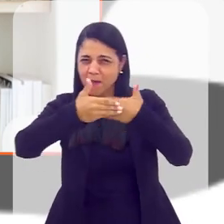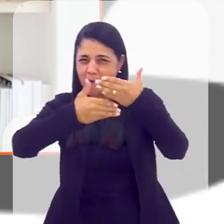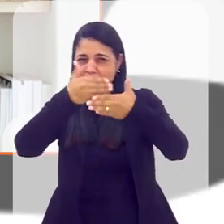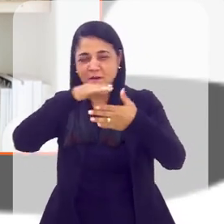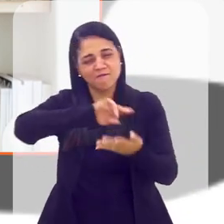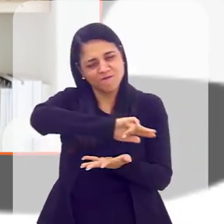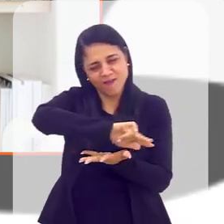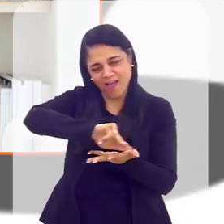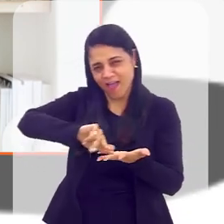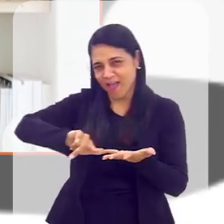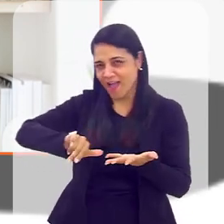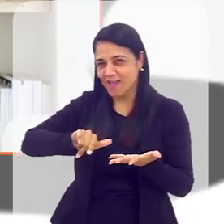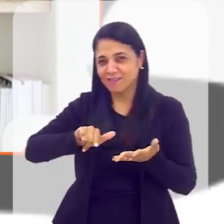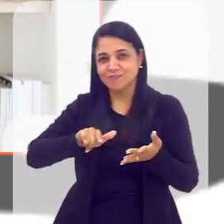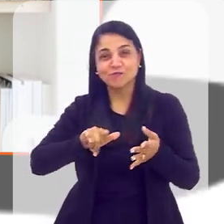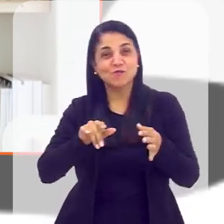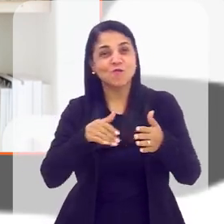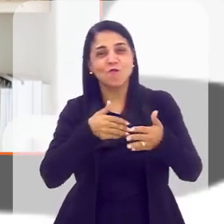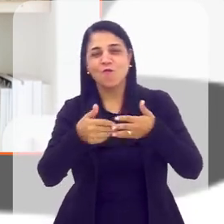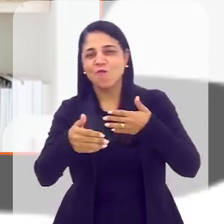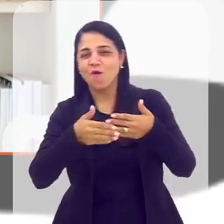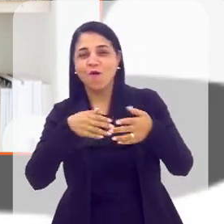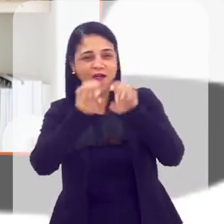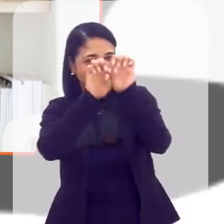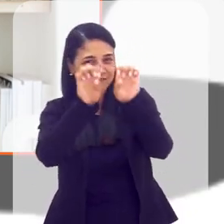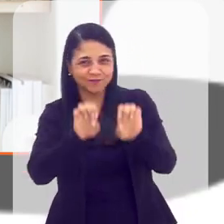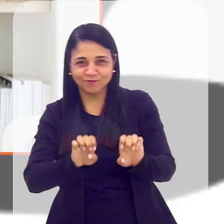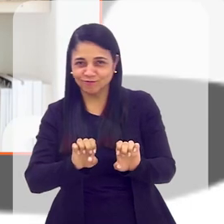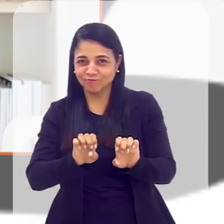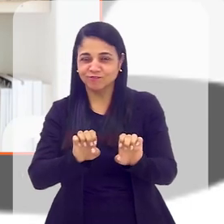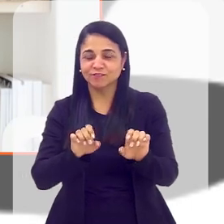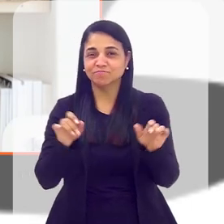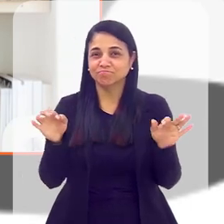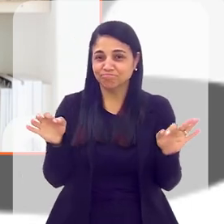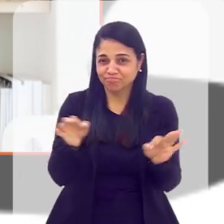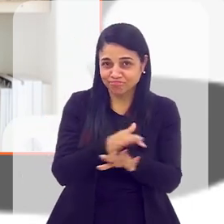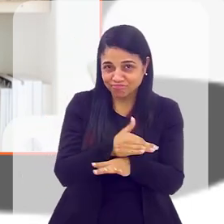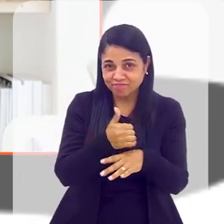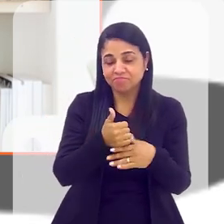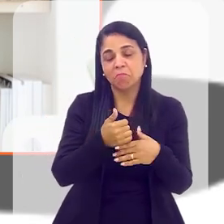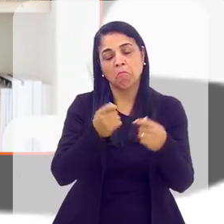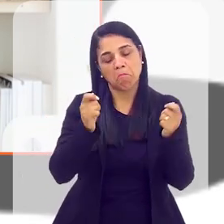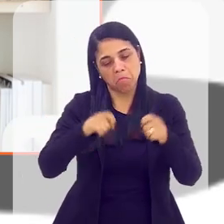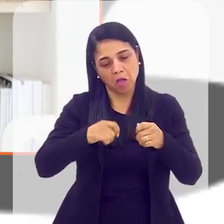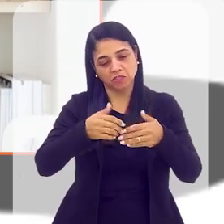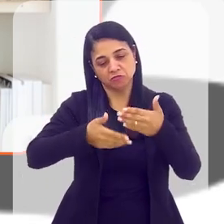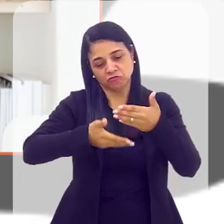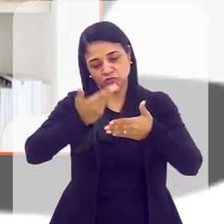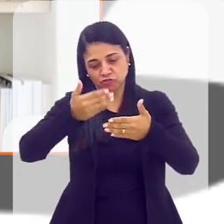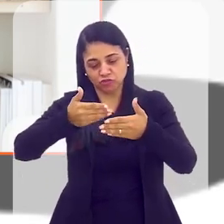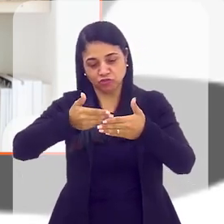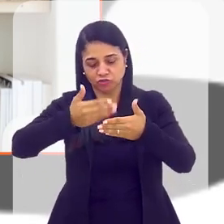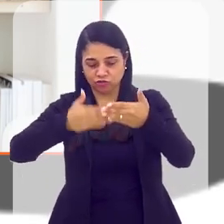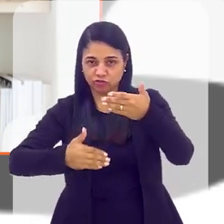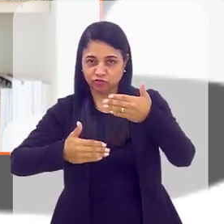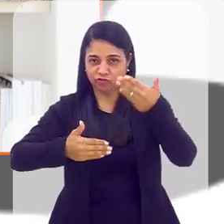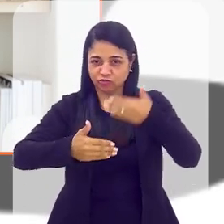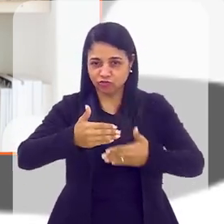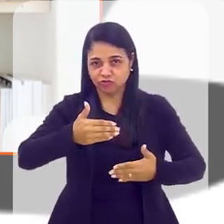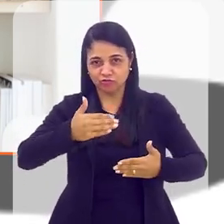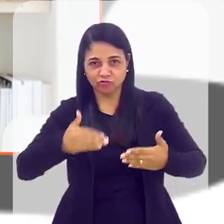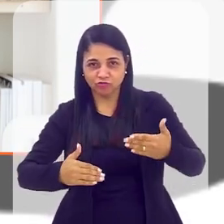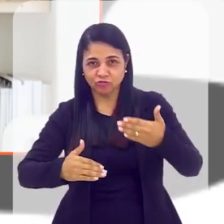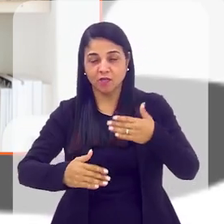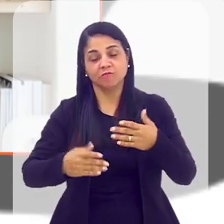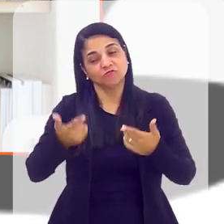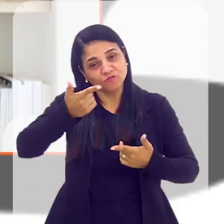com a peculiaridade de que qualquer estrutura construída pode ser desmontada e as peças reutilizadas